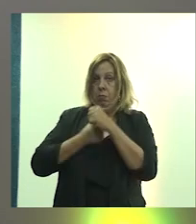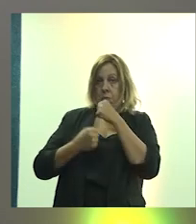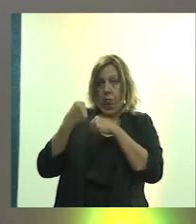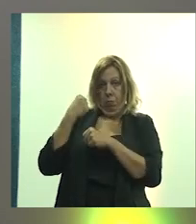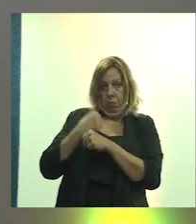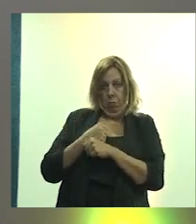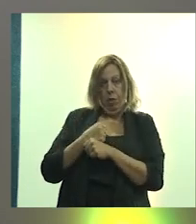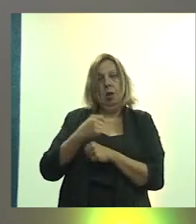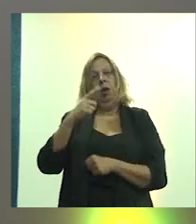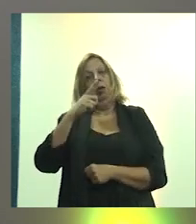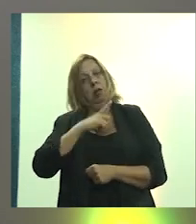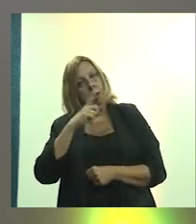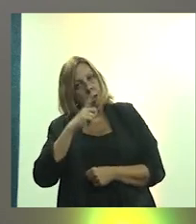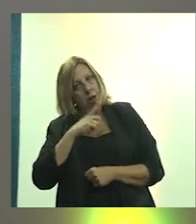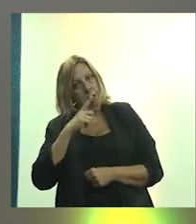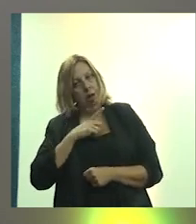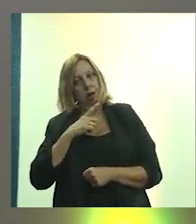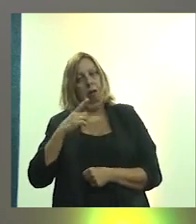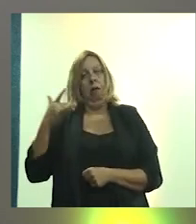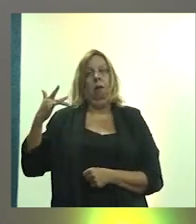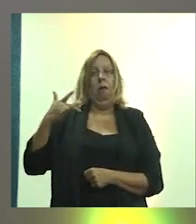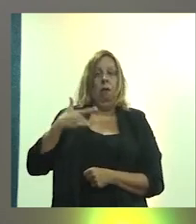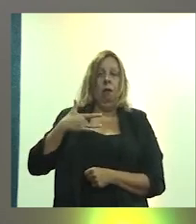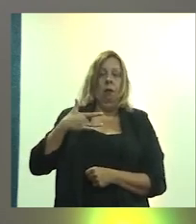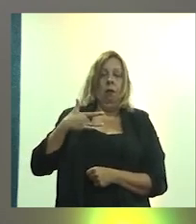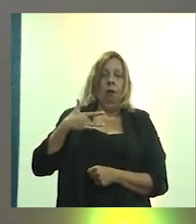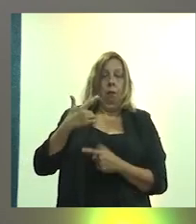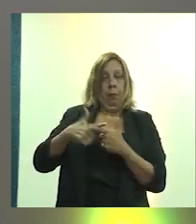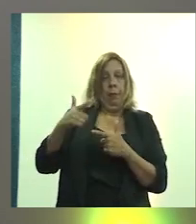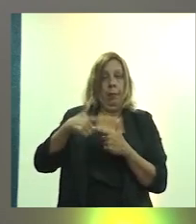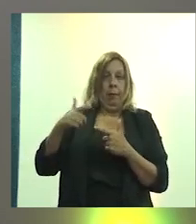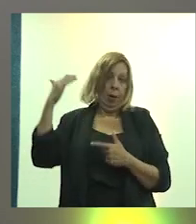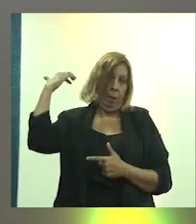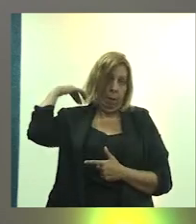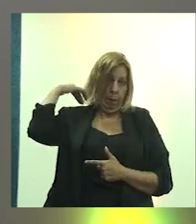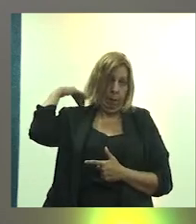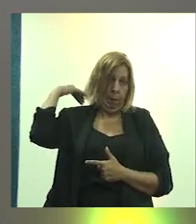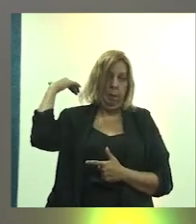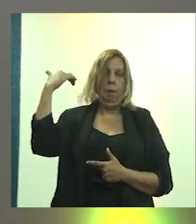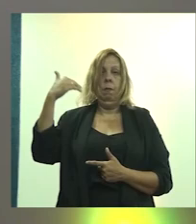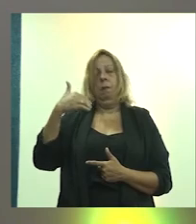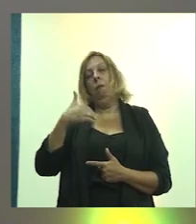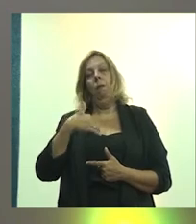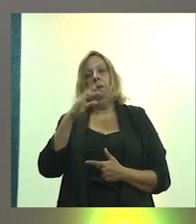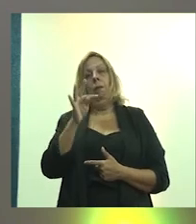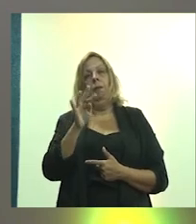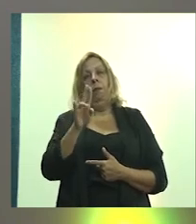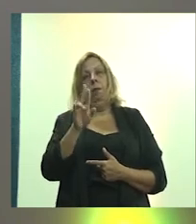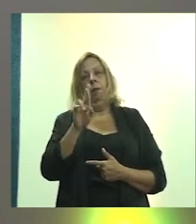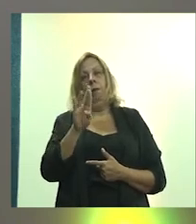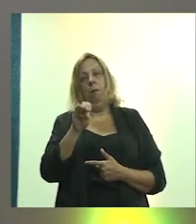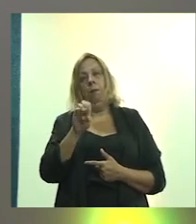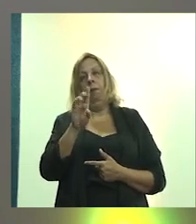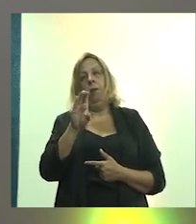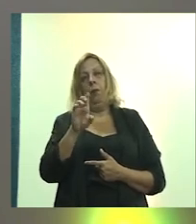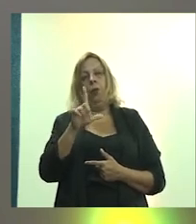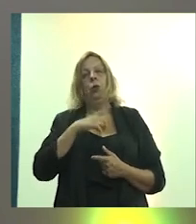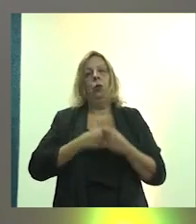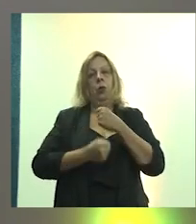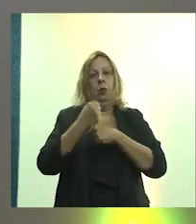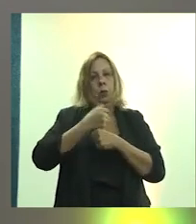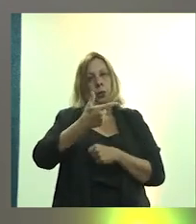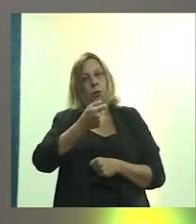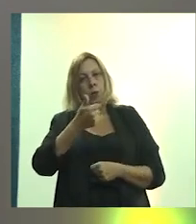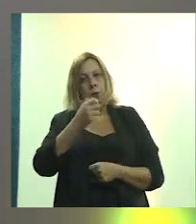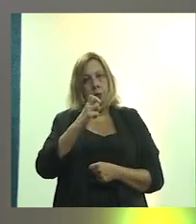temos a questão da tuberculose, que no Brasil são, em 2015, 84 mil